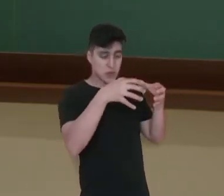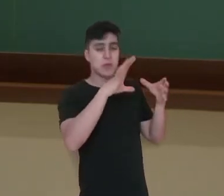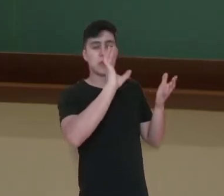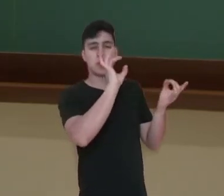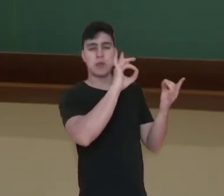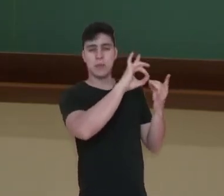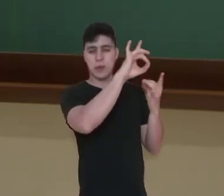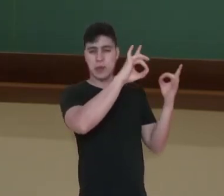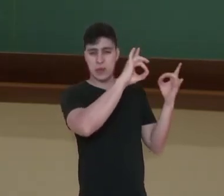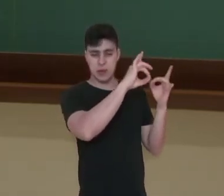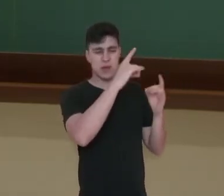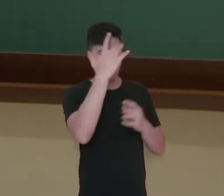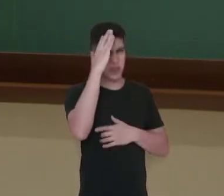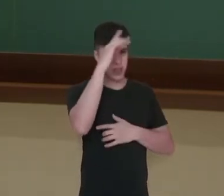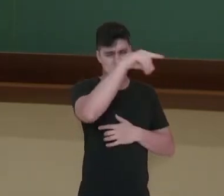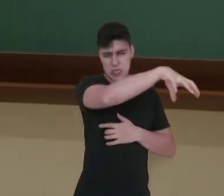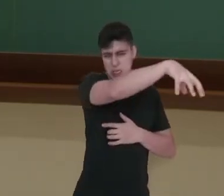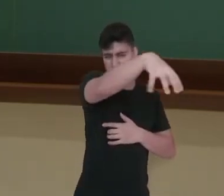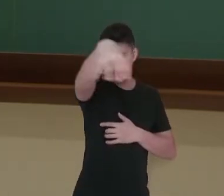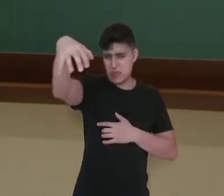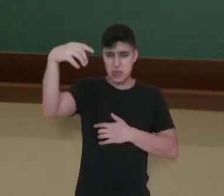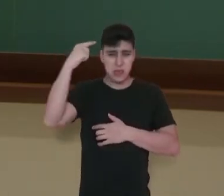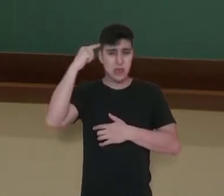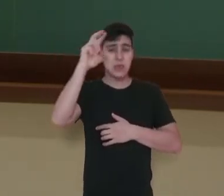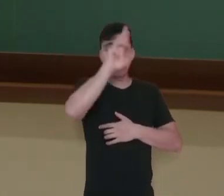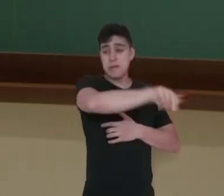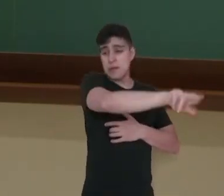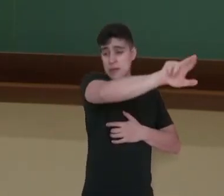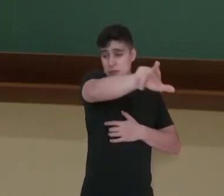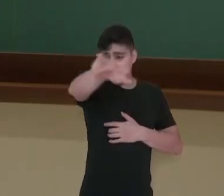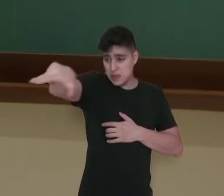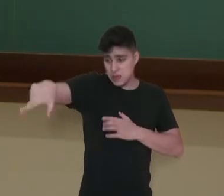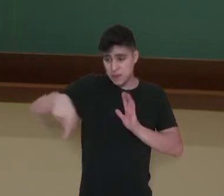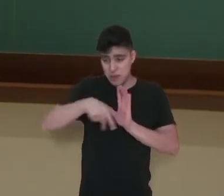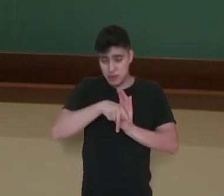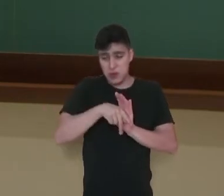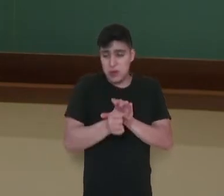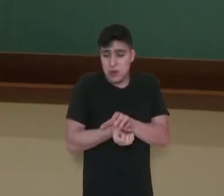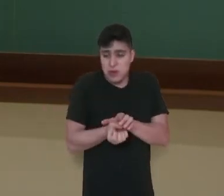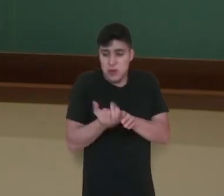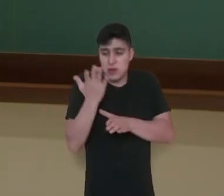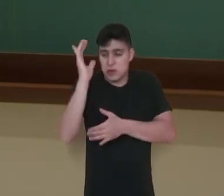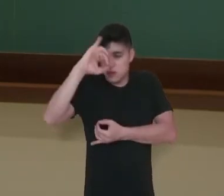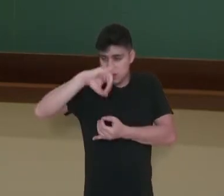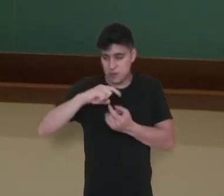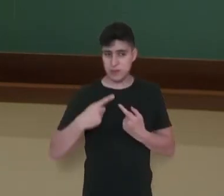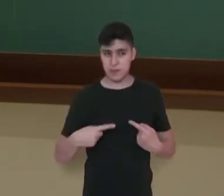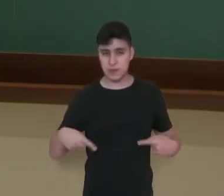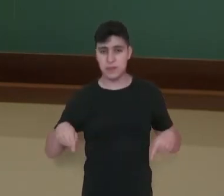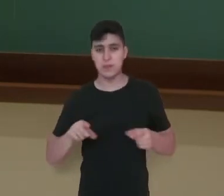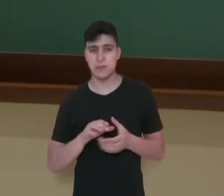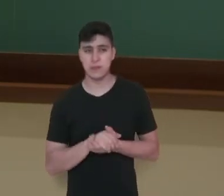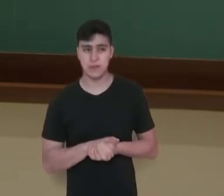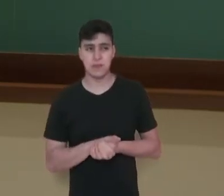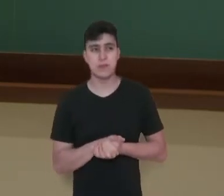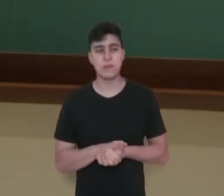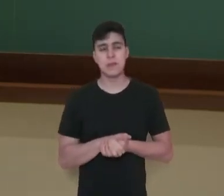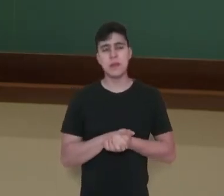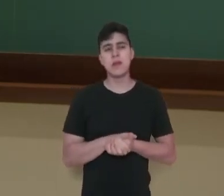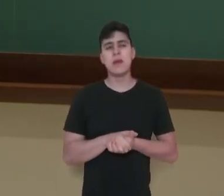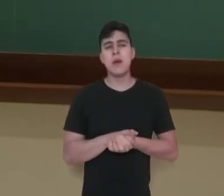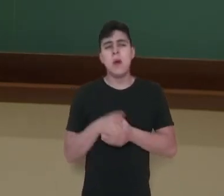quantas outras tribos indígenas não existem por aí, com os seus instrumentos musicais particulares.